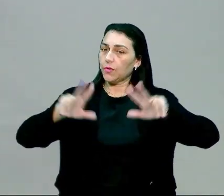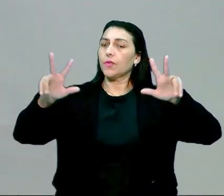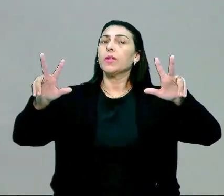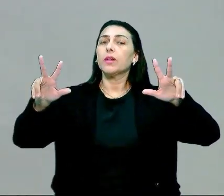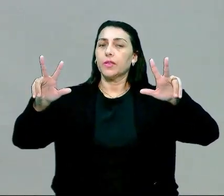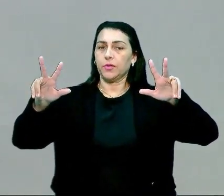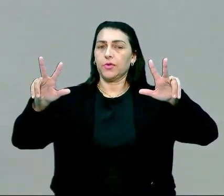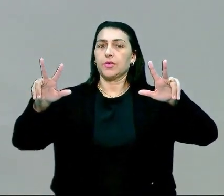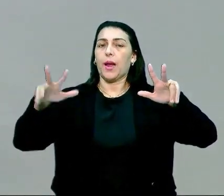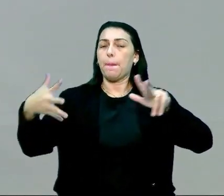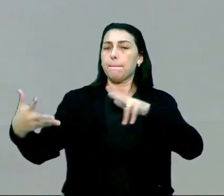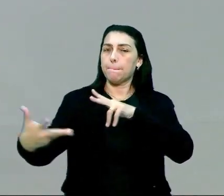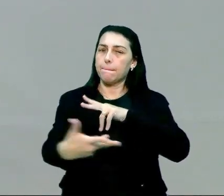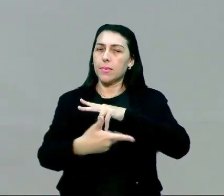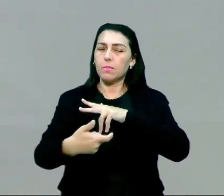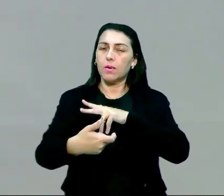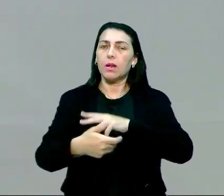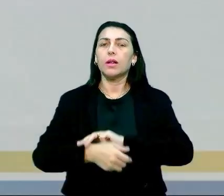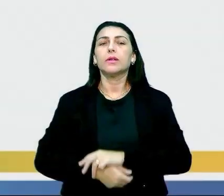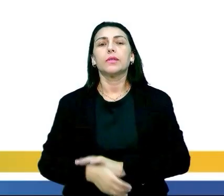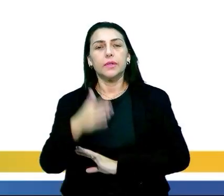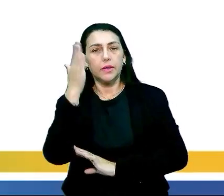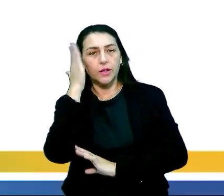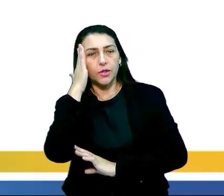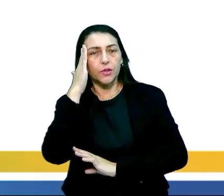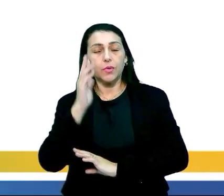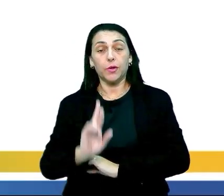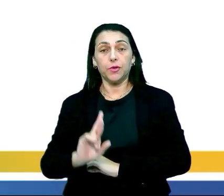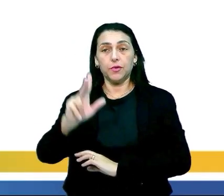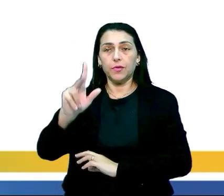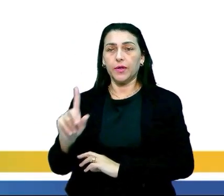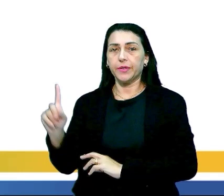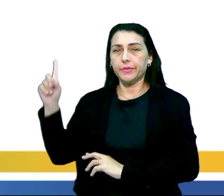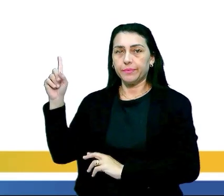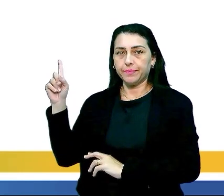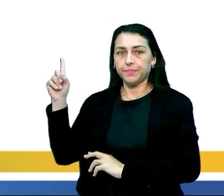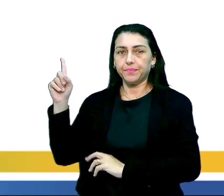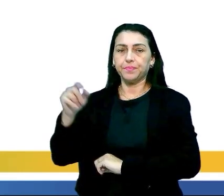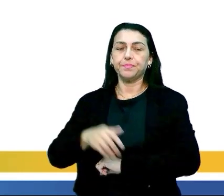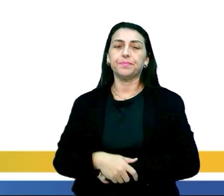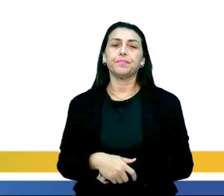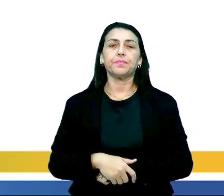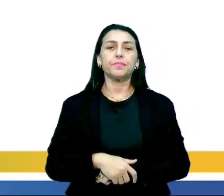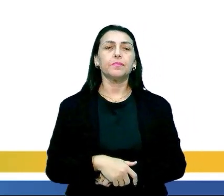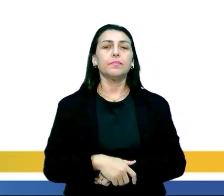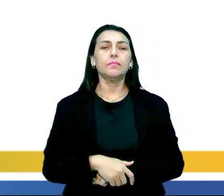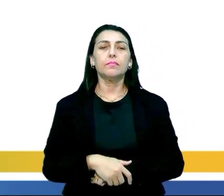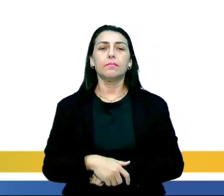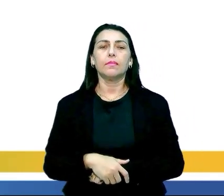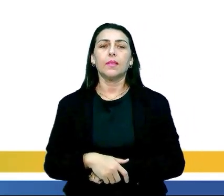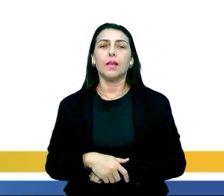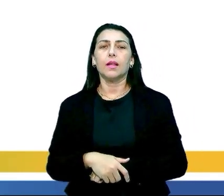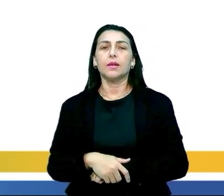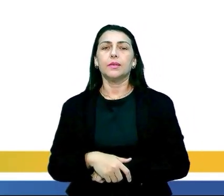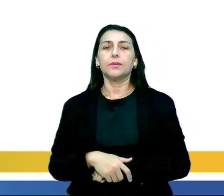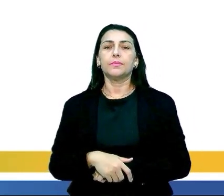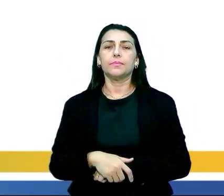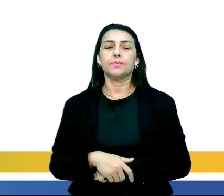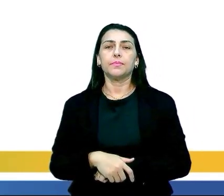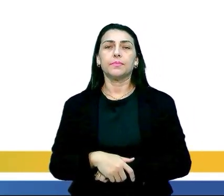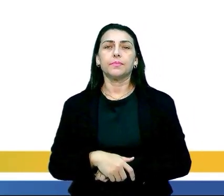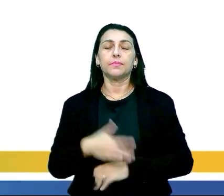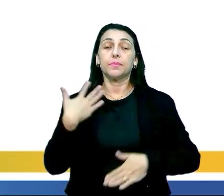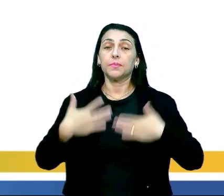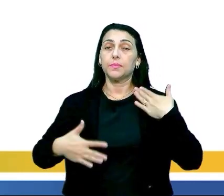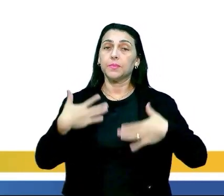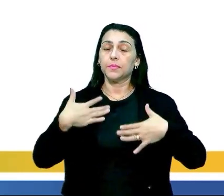física aprimorada. Tranquilo? Compreendido? A gente avança e faz essa diferenciação agora. Atividade física, qualquer atividade